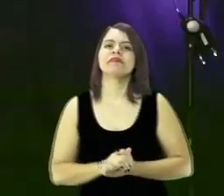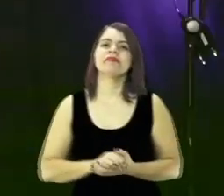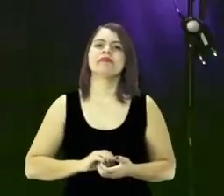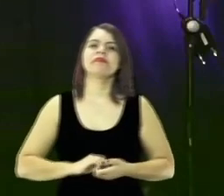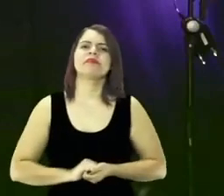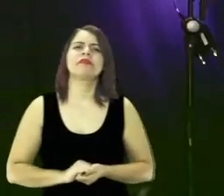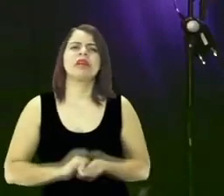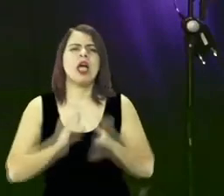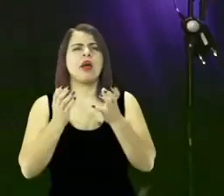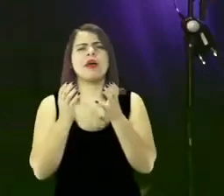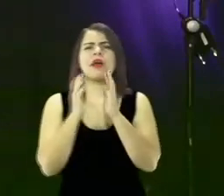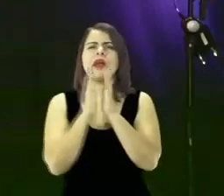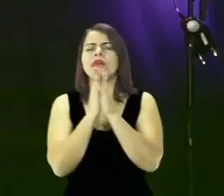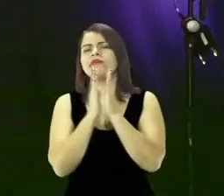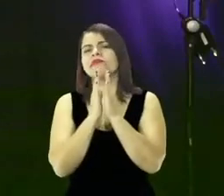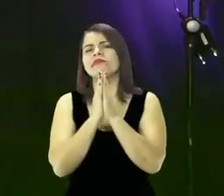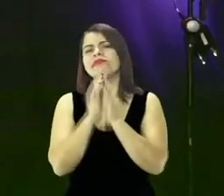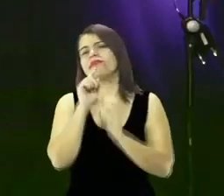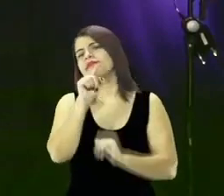eu quero orar agora com você